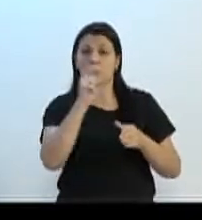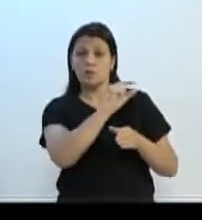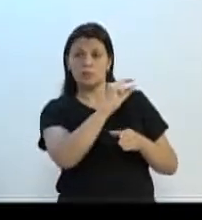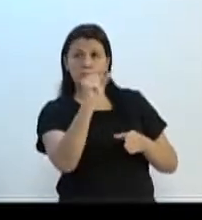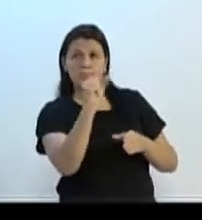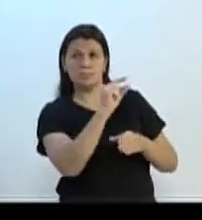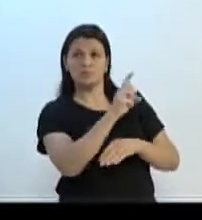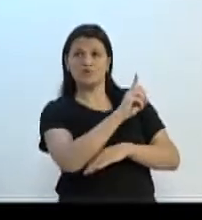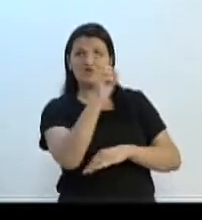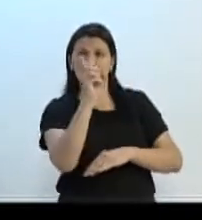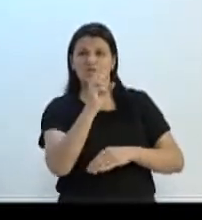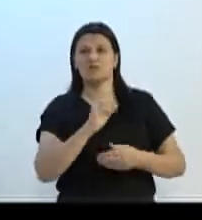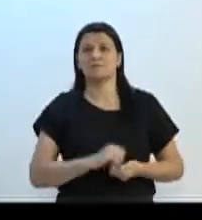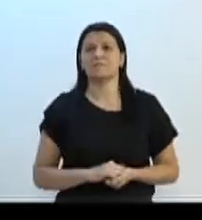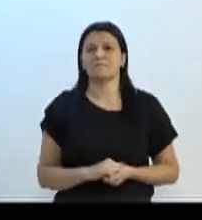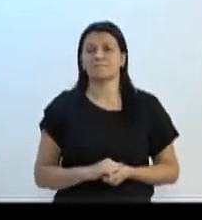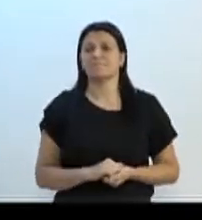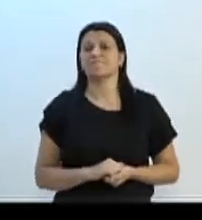obra.